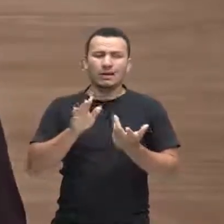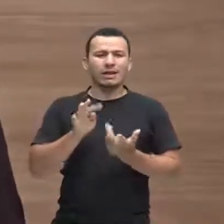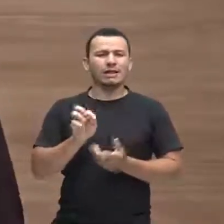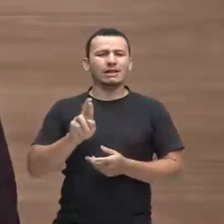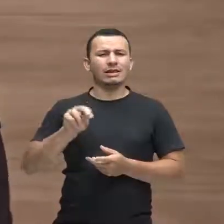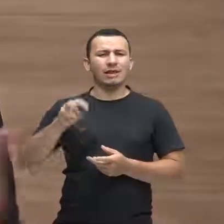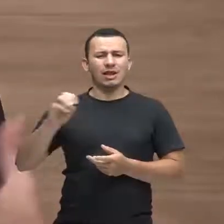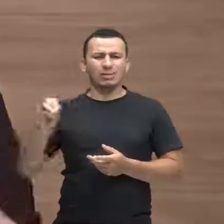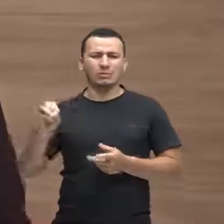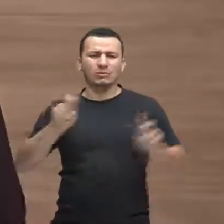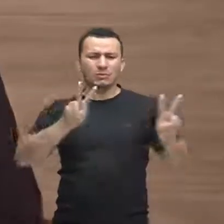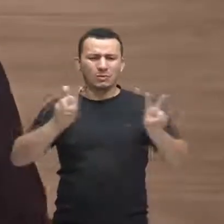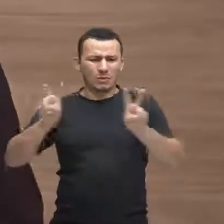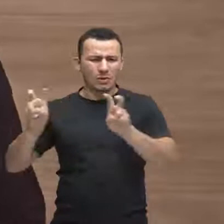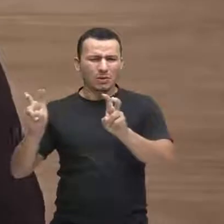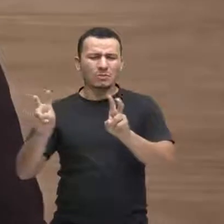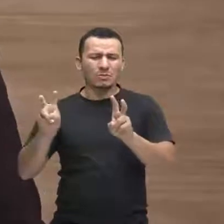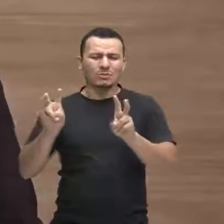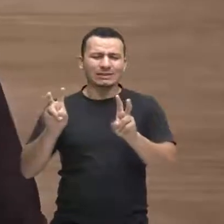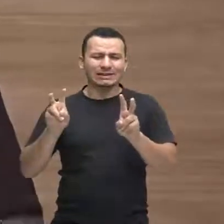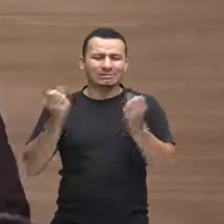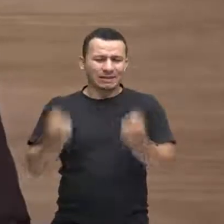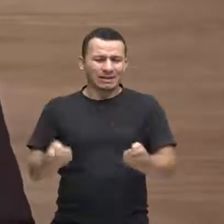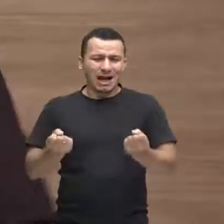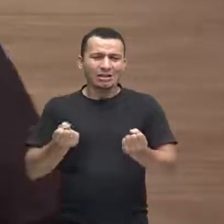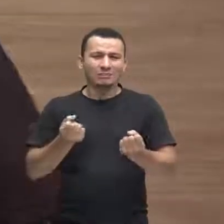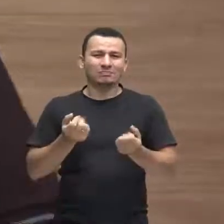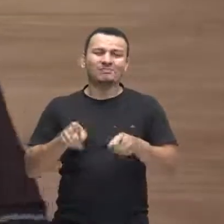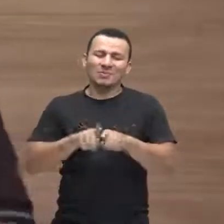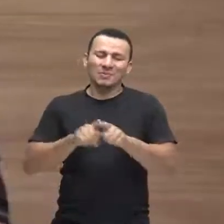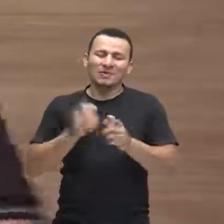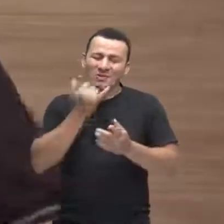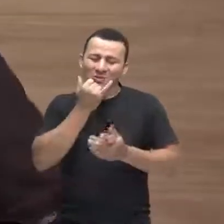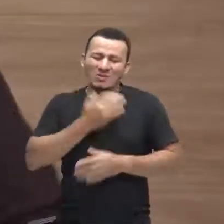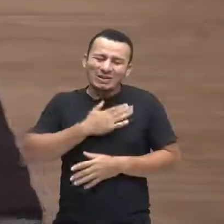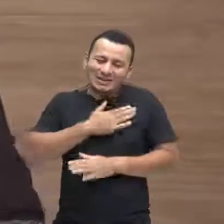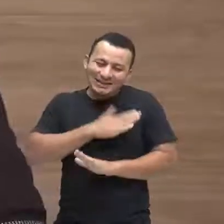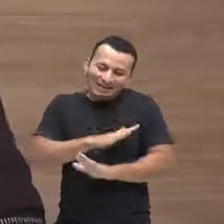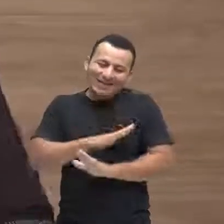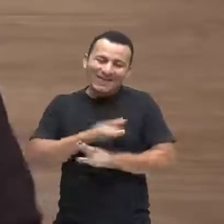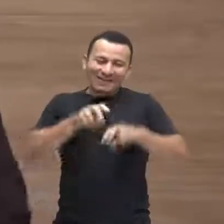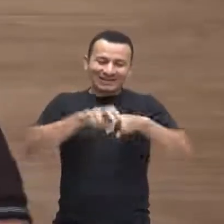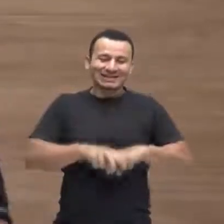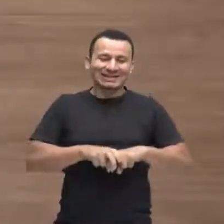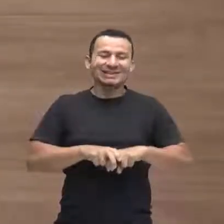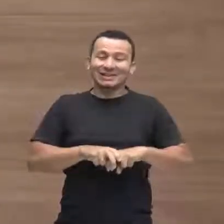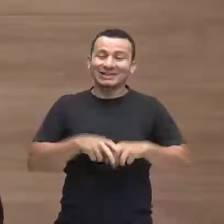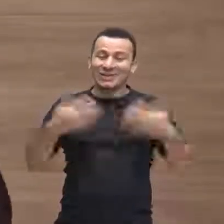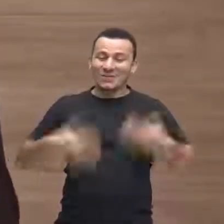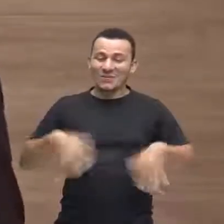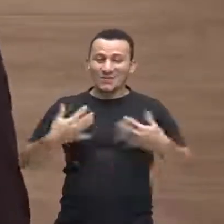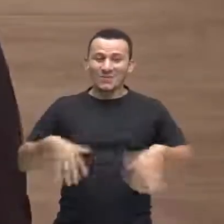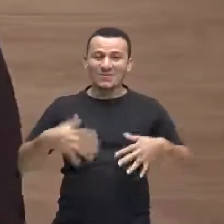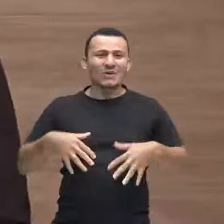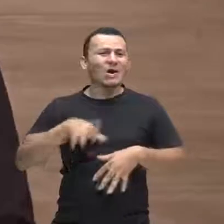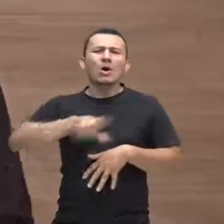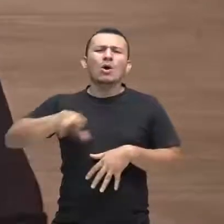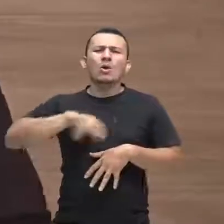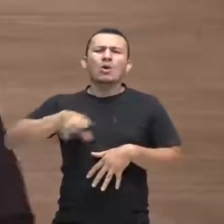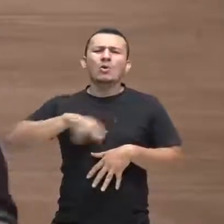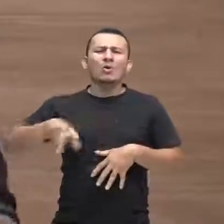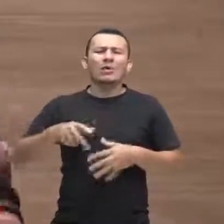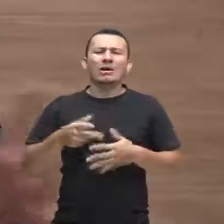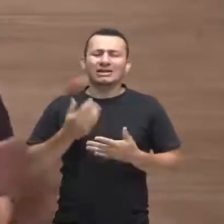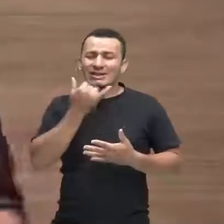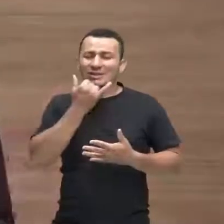da mesma forma como eu não gostaria de estar sentado aqui, já falei para o caríssimo diretor que eu não gostaria de estar sentado aqui. Não é porque eu não sou de